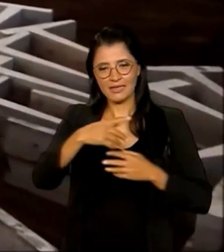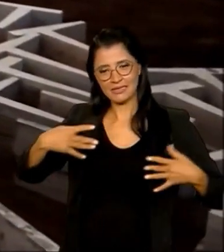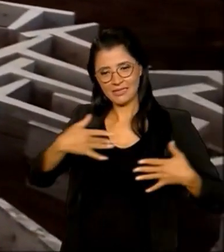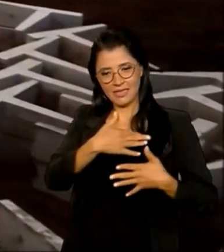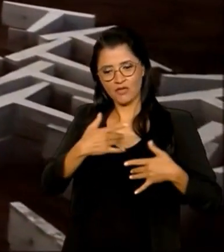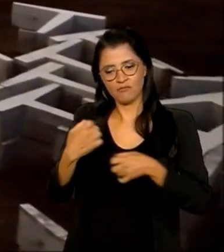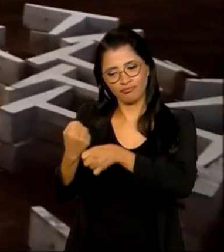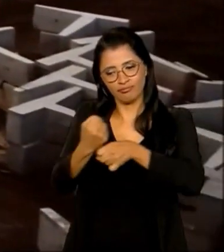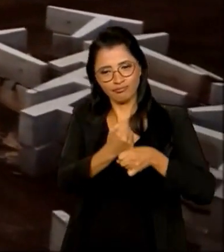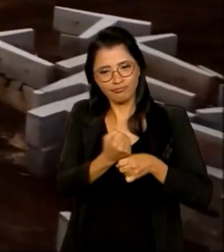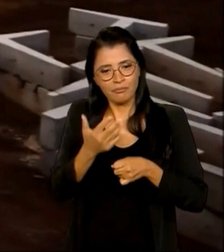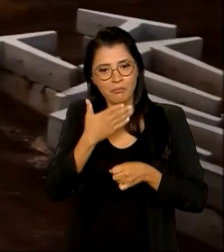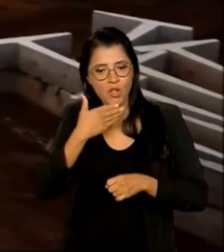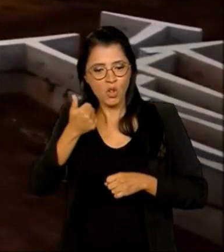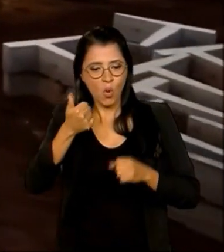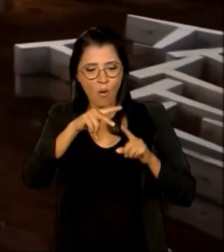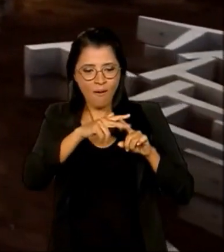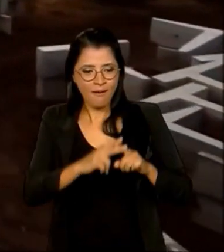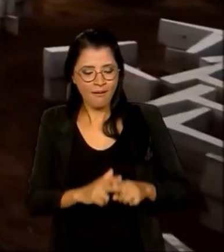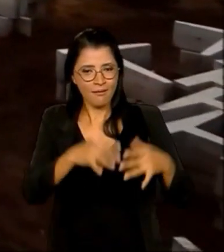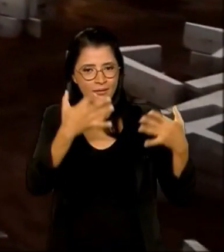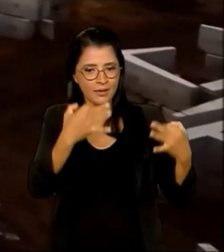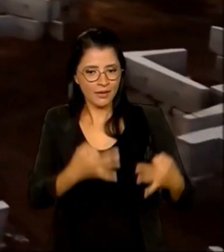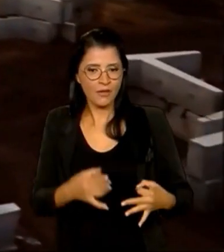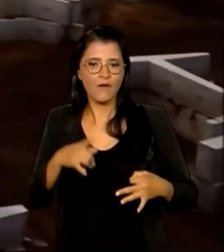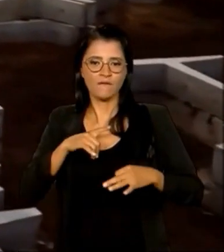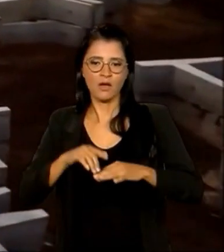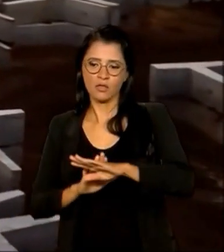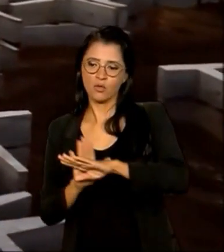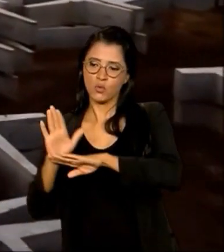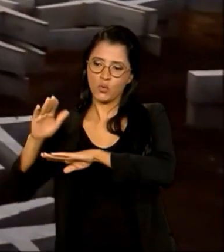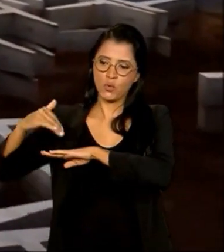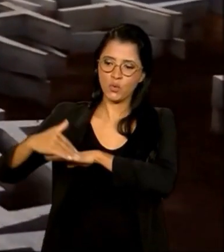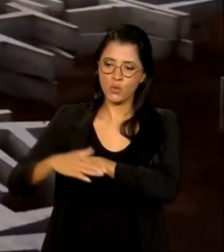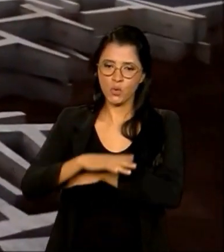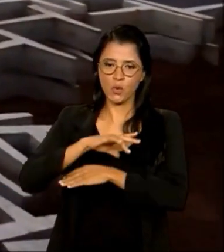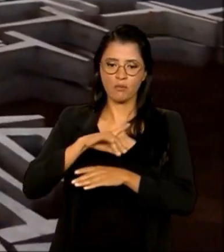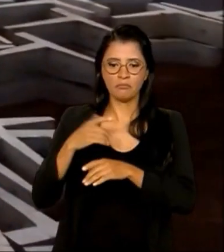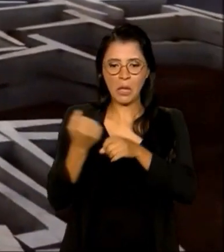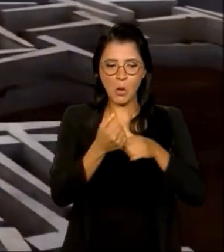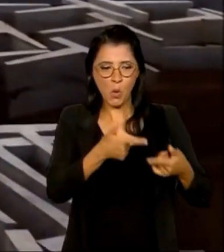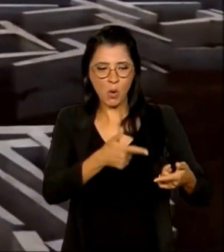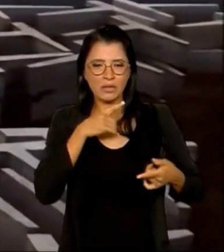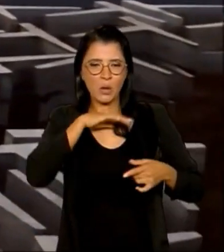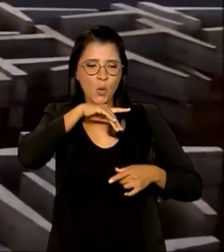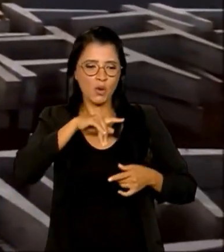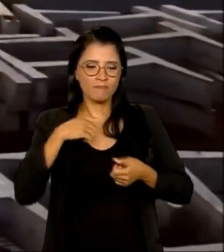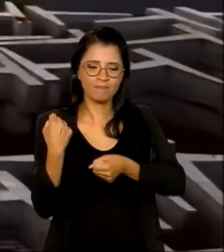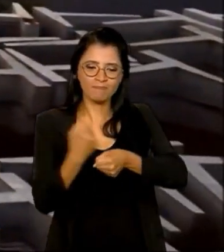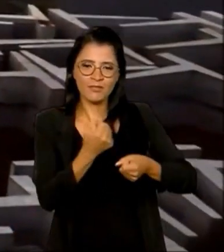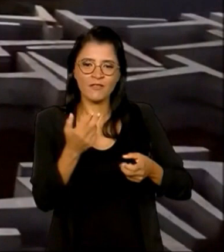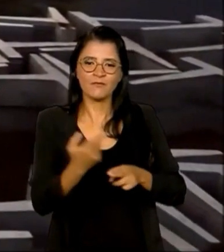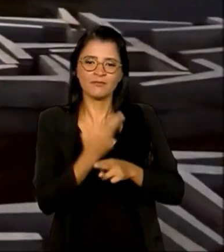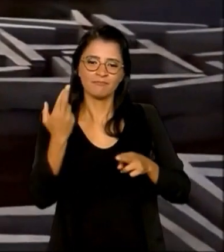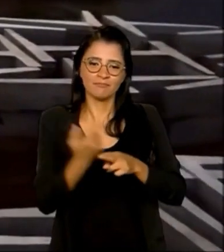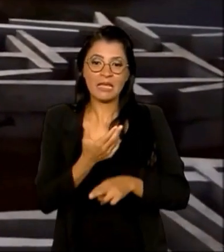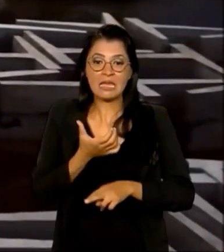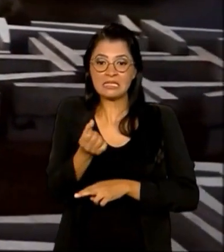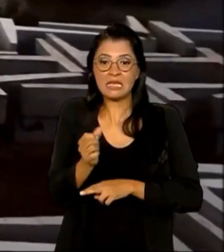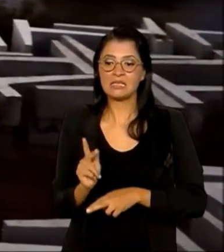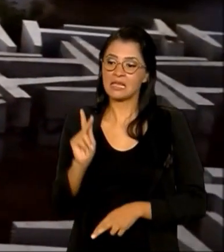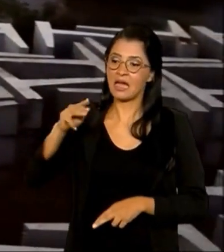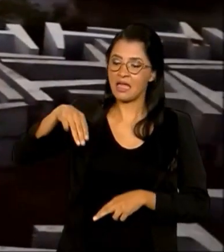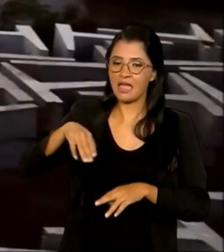revitalizado. A obra vai ganhar um viaduto, o revestimento de um trecho desgastado e seis quilômetros de vias